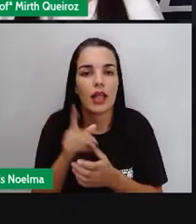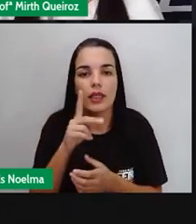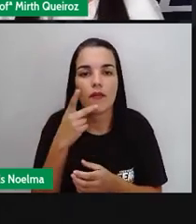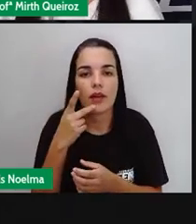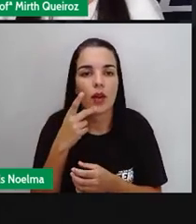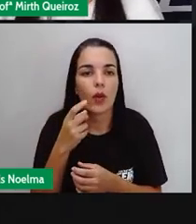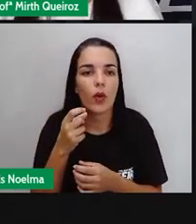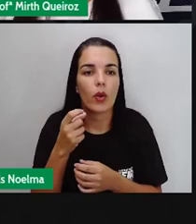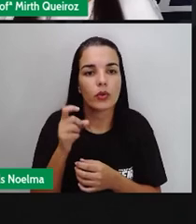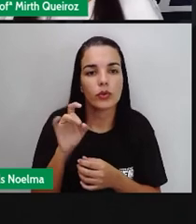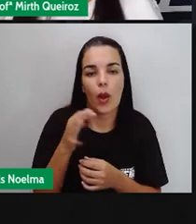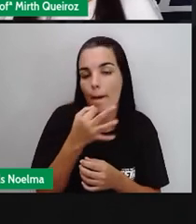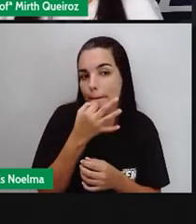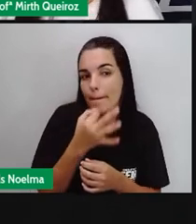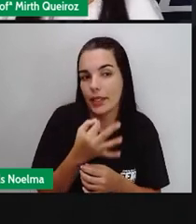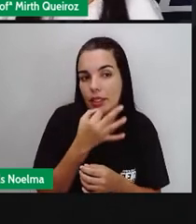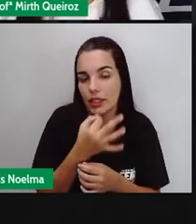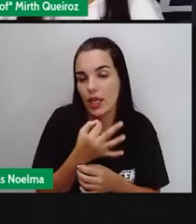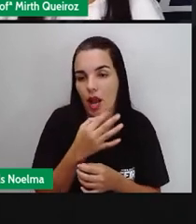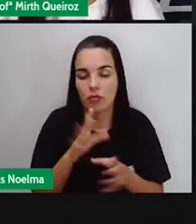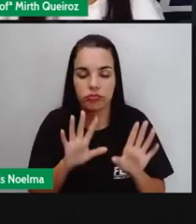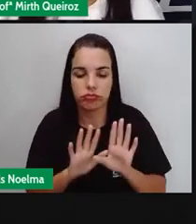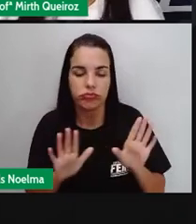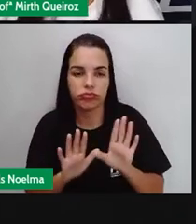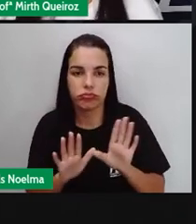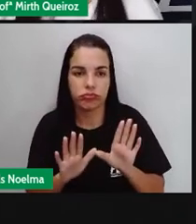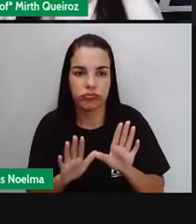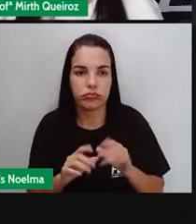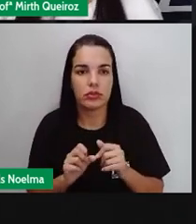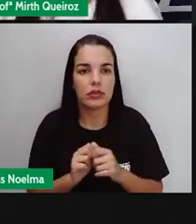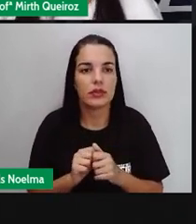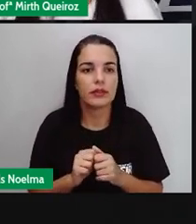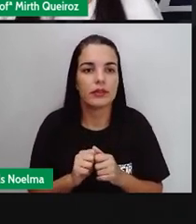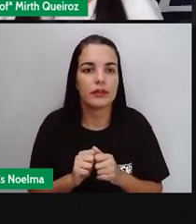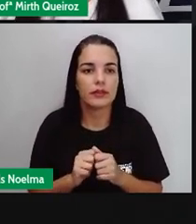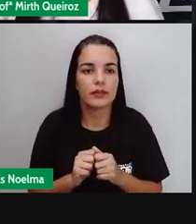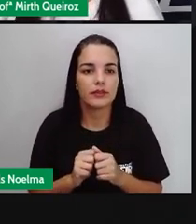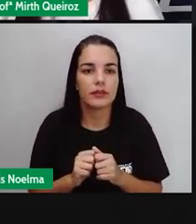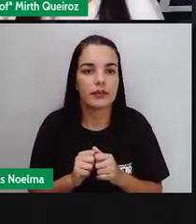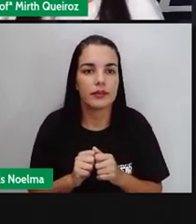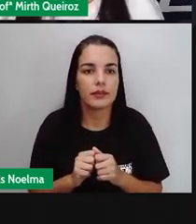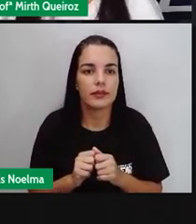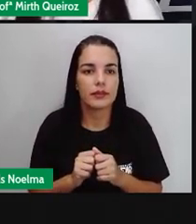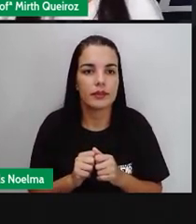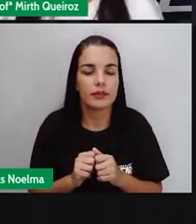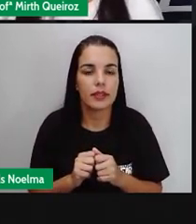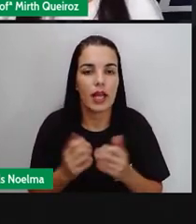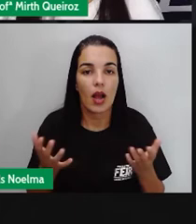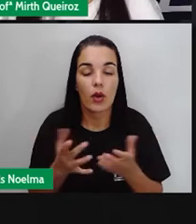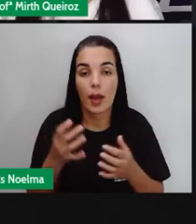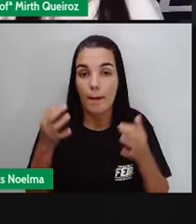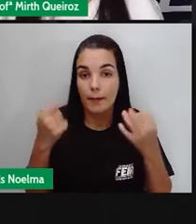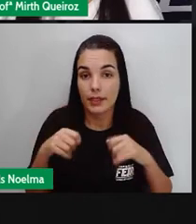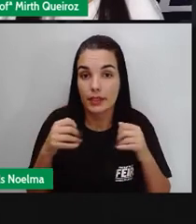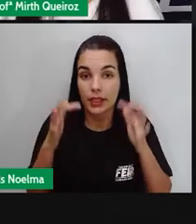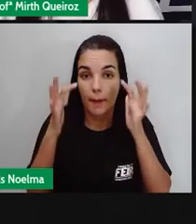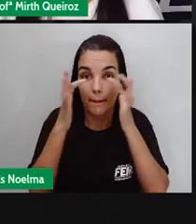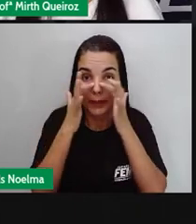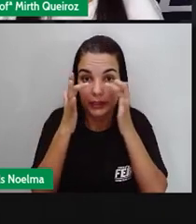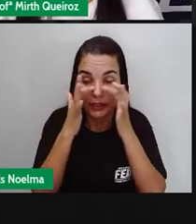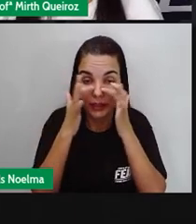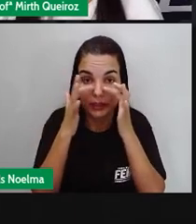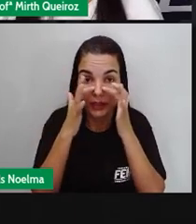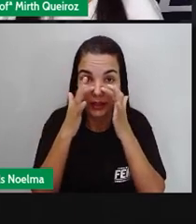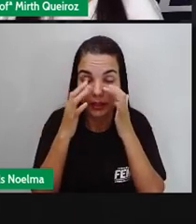E nem argumentativo. E nem descritivo. Certo? Então, prestem atenção aí. Quanto a